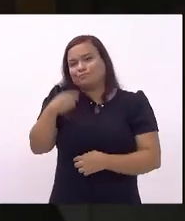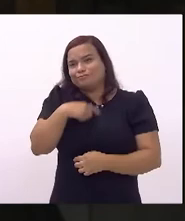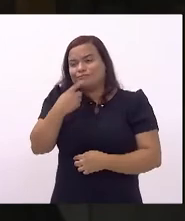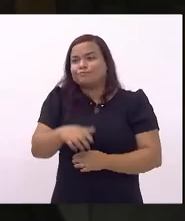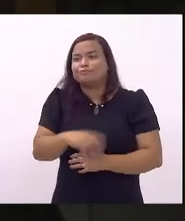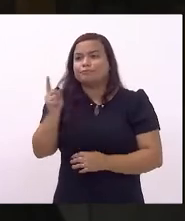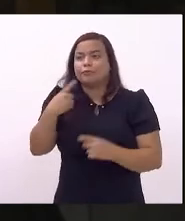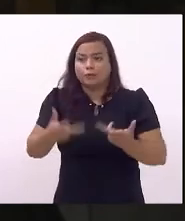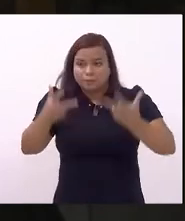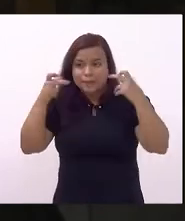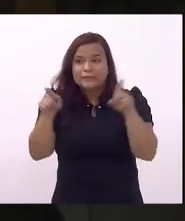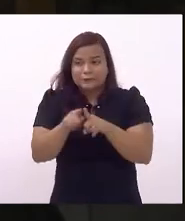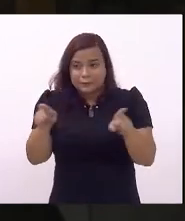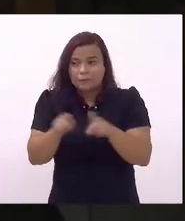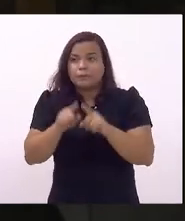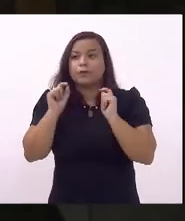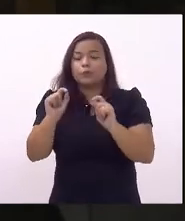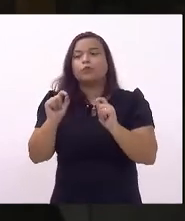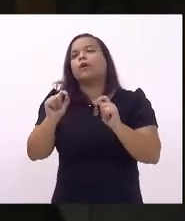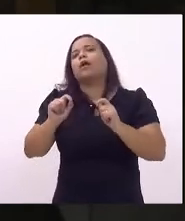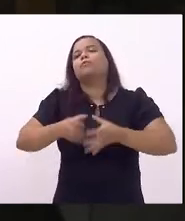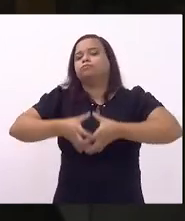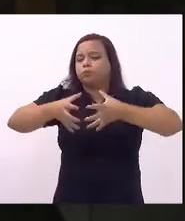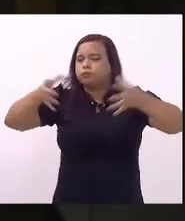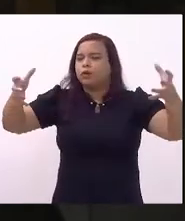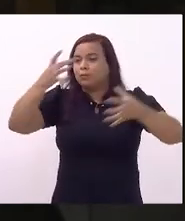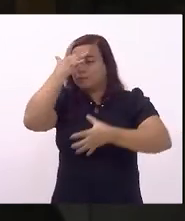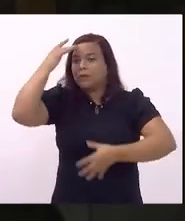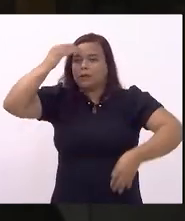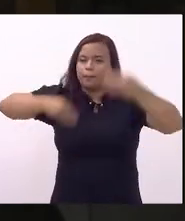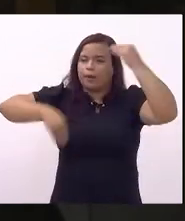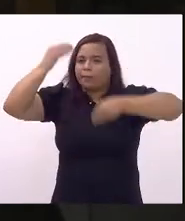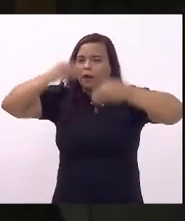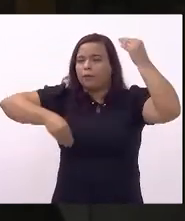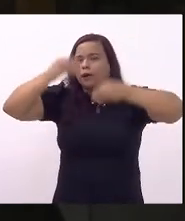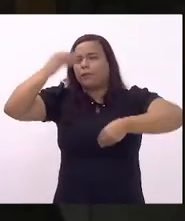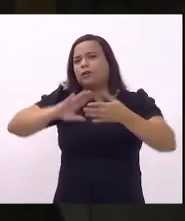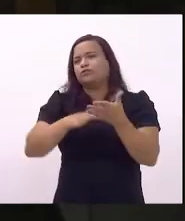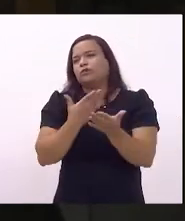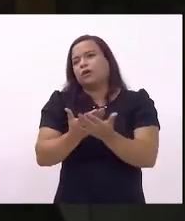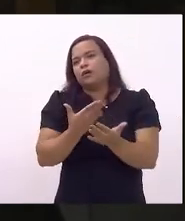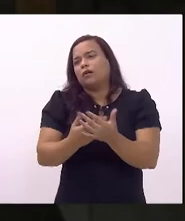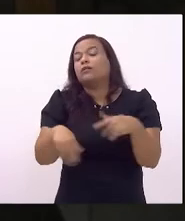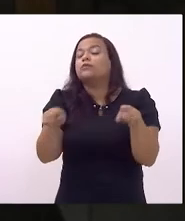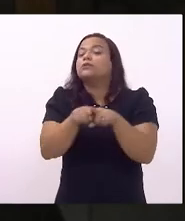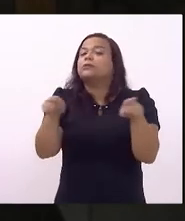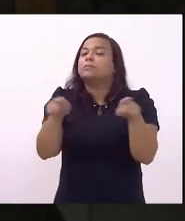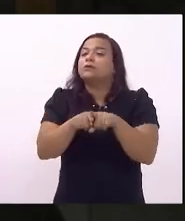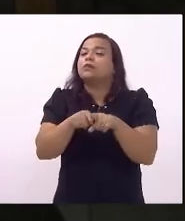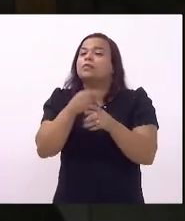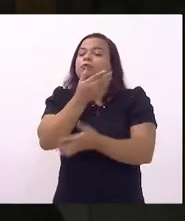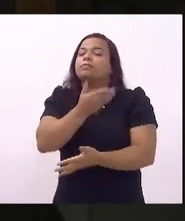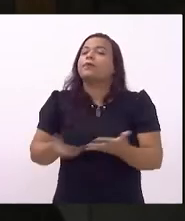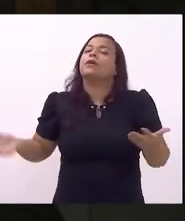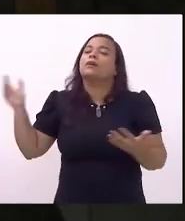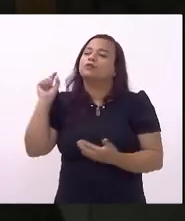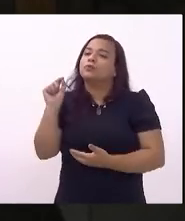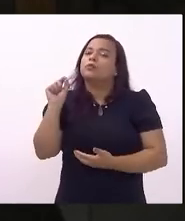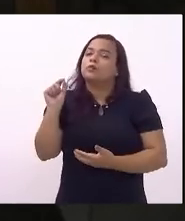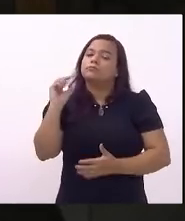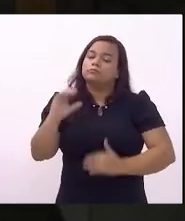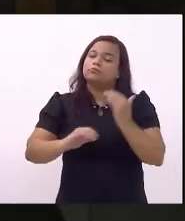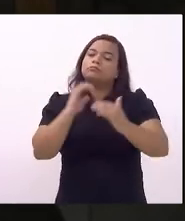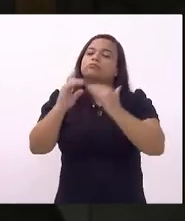gente viu foi também o crescimento da evasão e a perda de